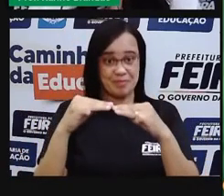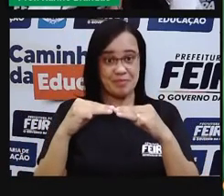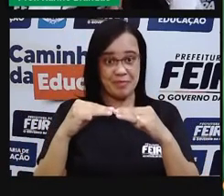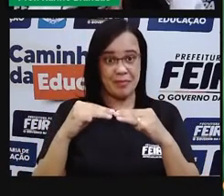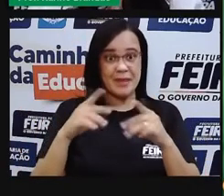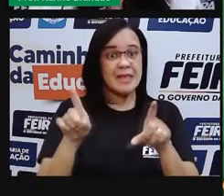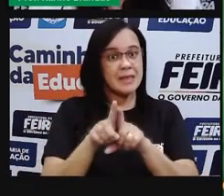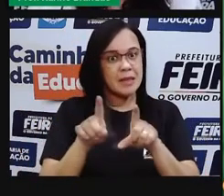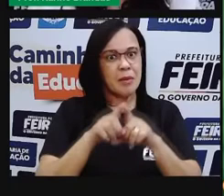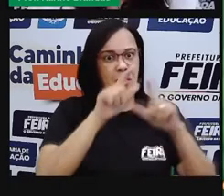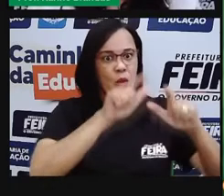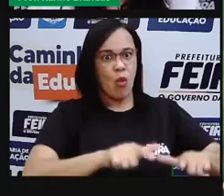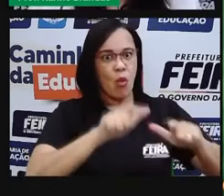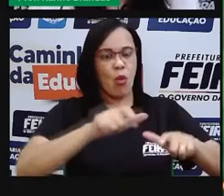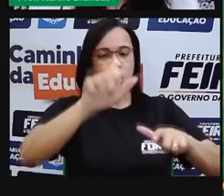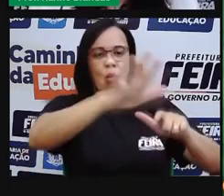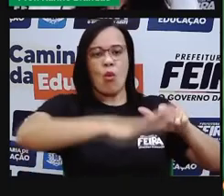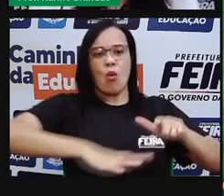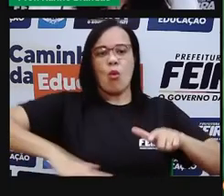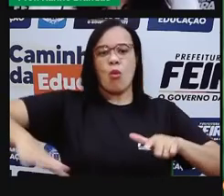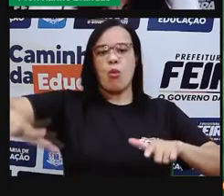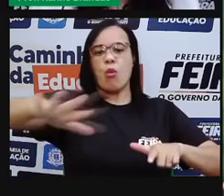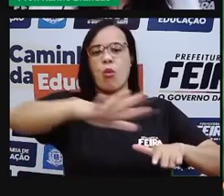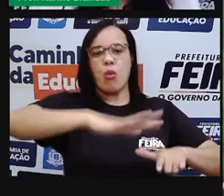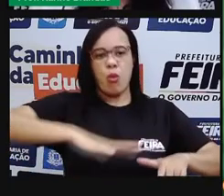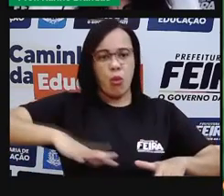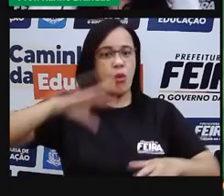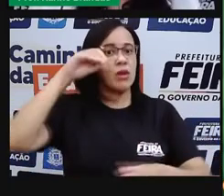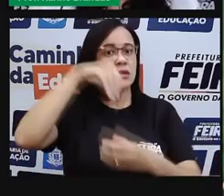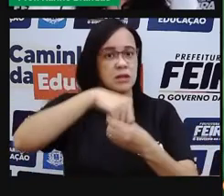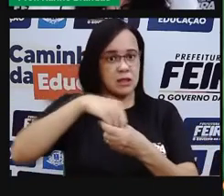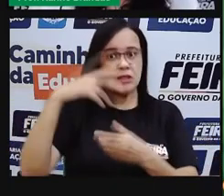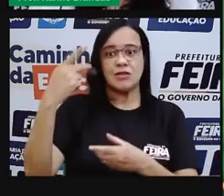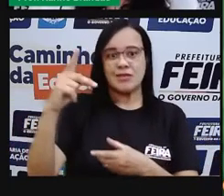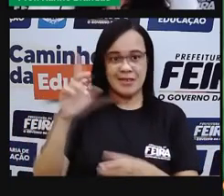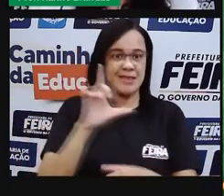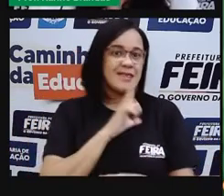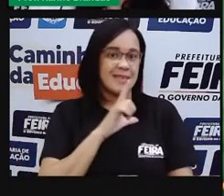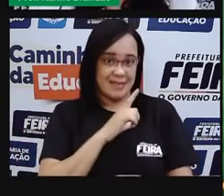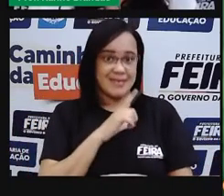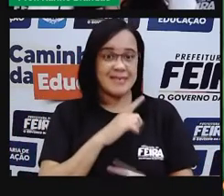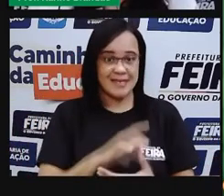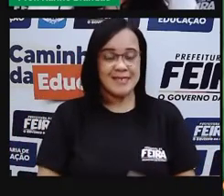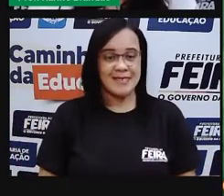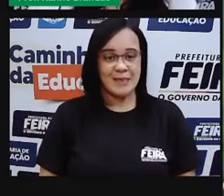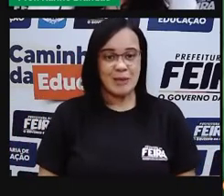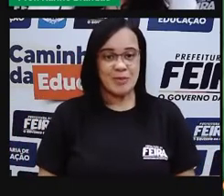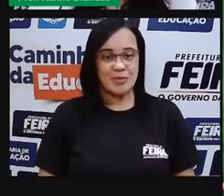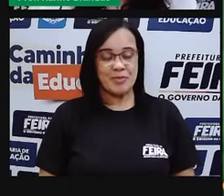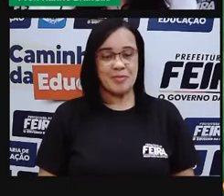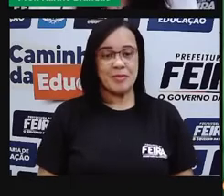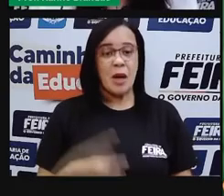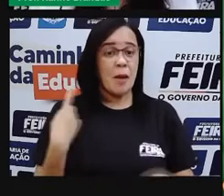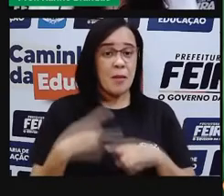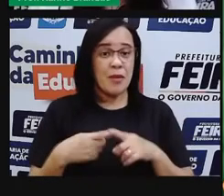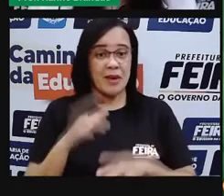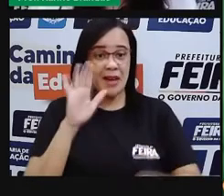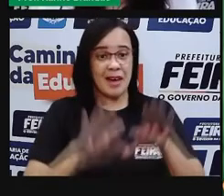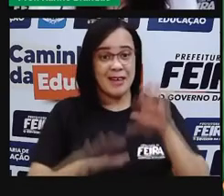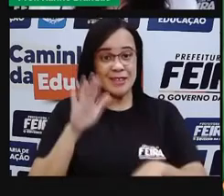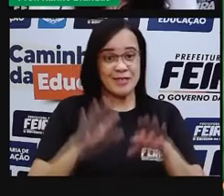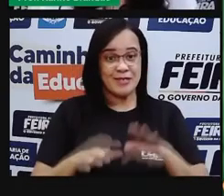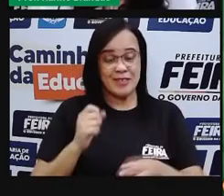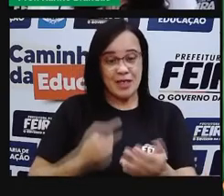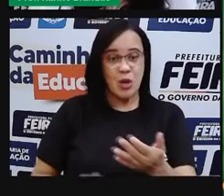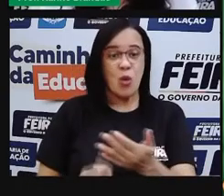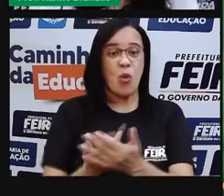espaço, ou seja, ela tem volume, não é verdade? Tanto tem volume que, às vezes, a gente precisa comprar água e a gente